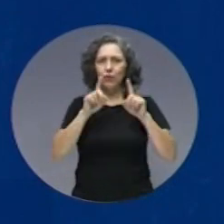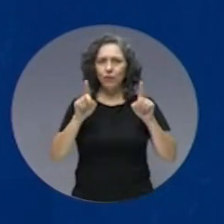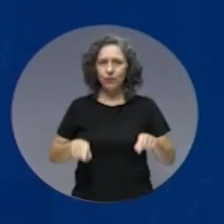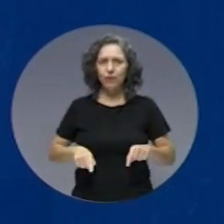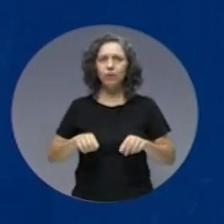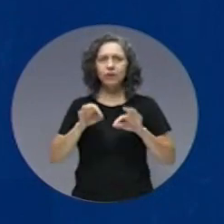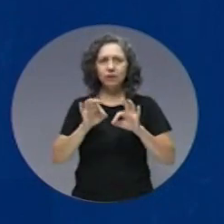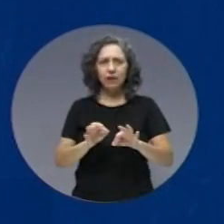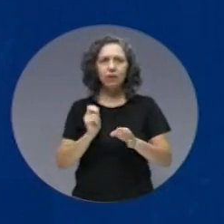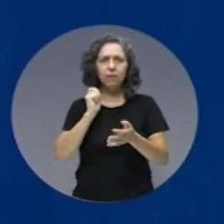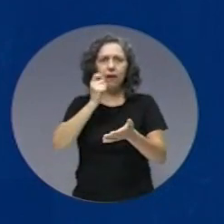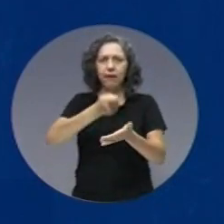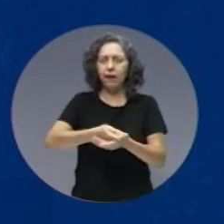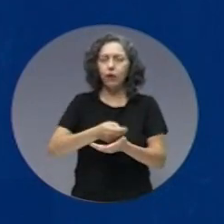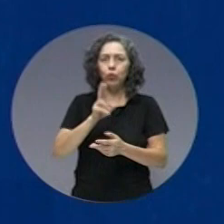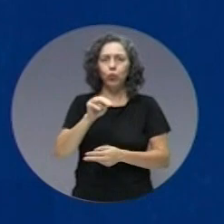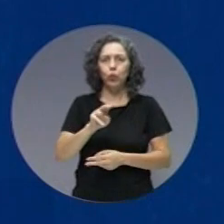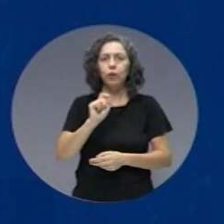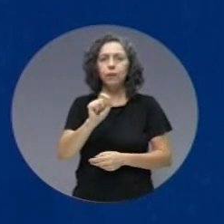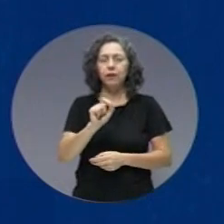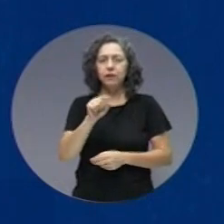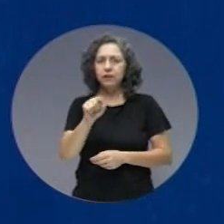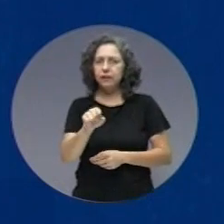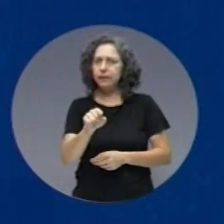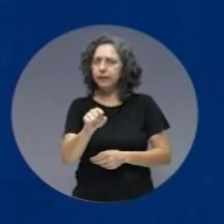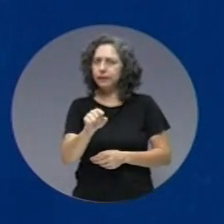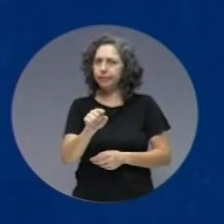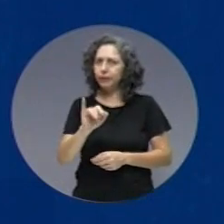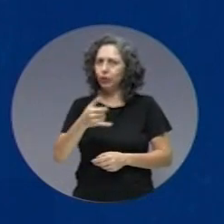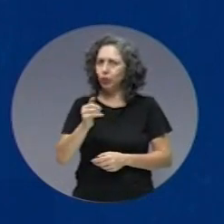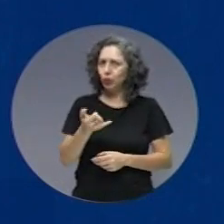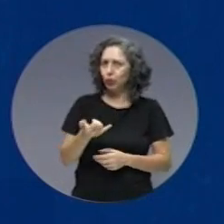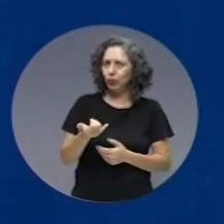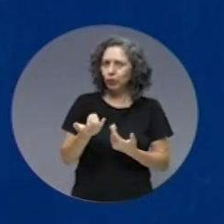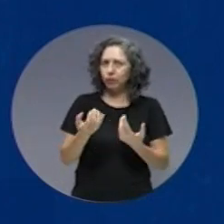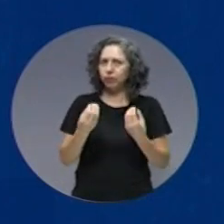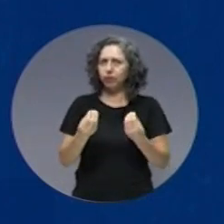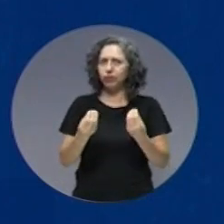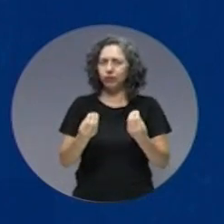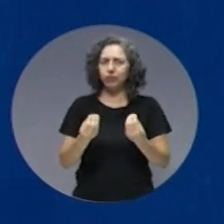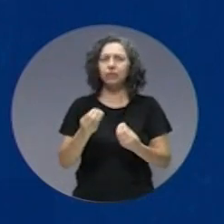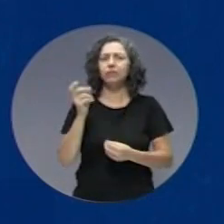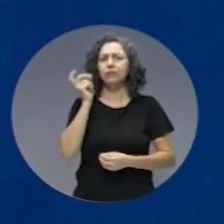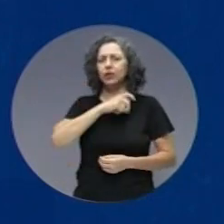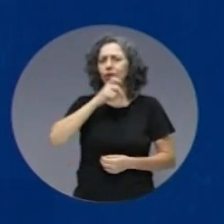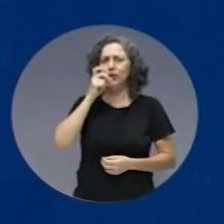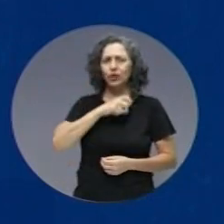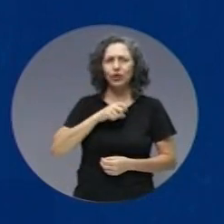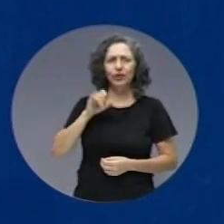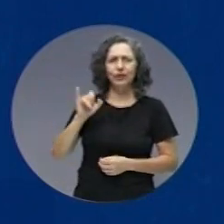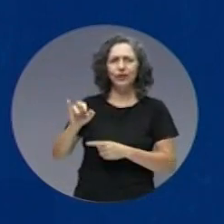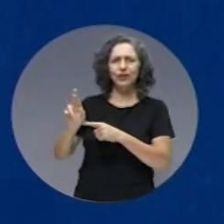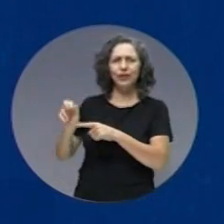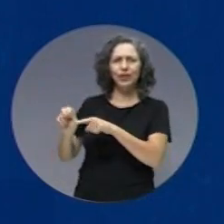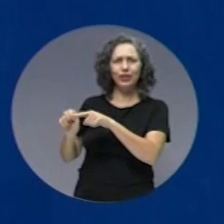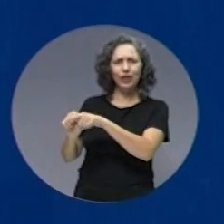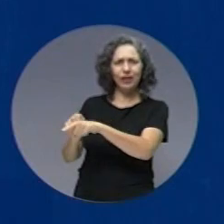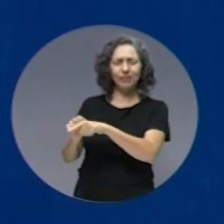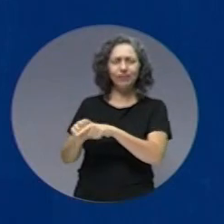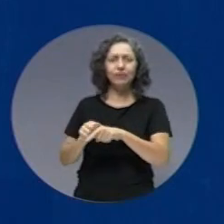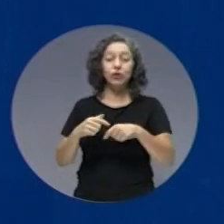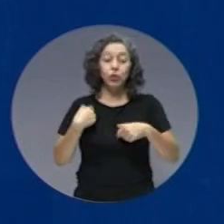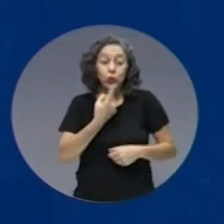financeira. E a informação de que para antecipar o servidor pagará juros abusivos, pura invenção. Nós estamos